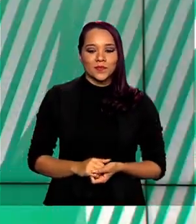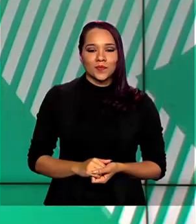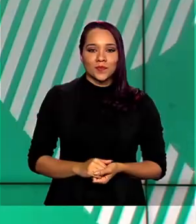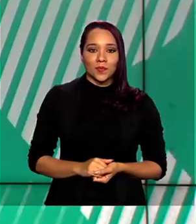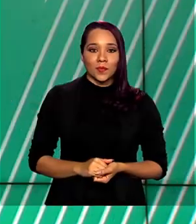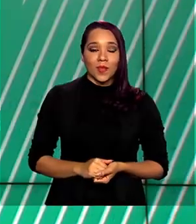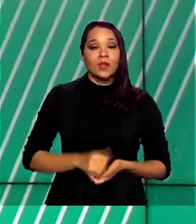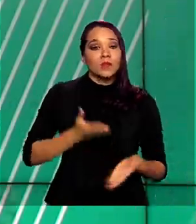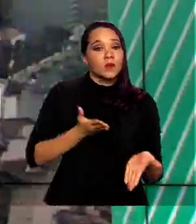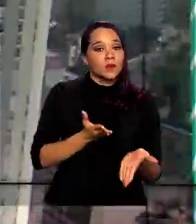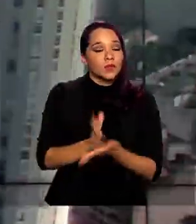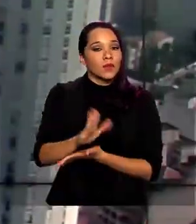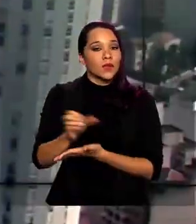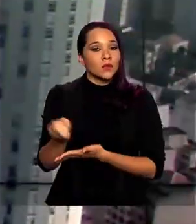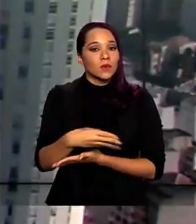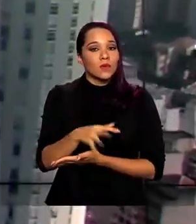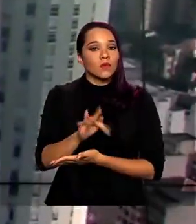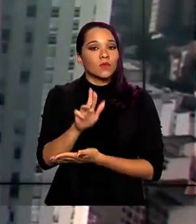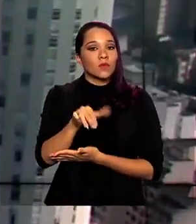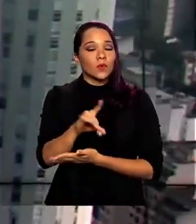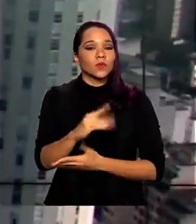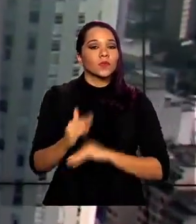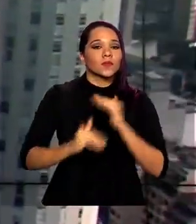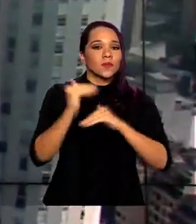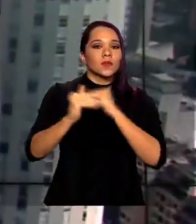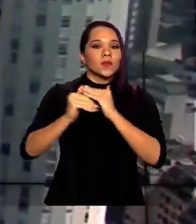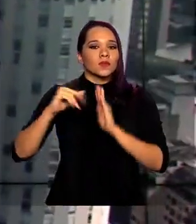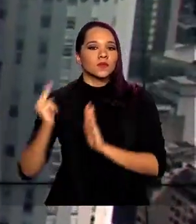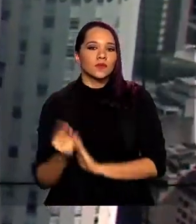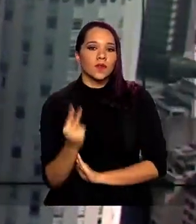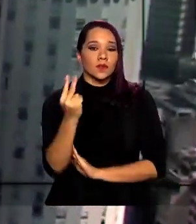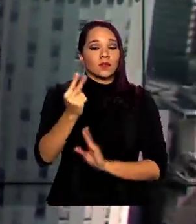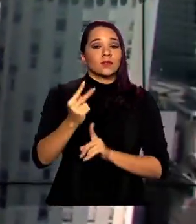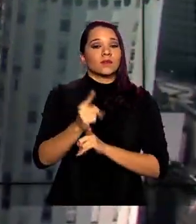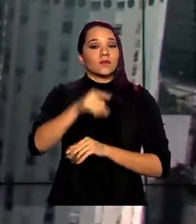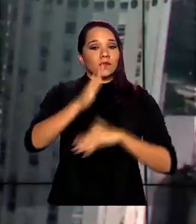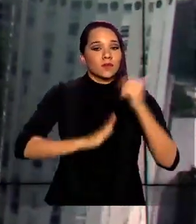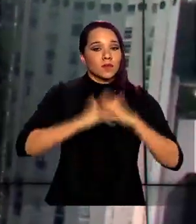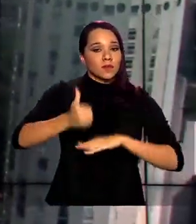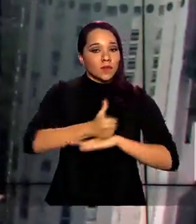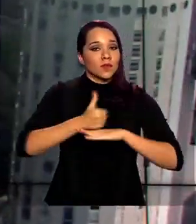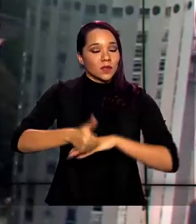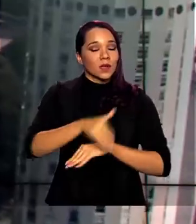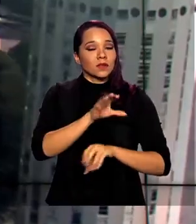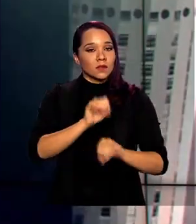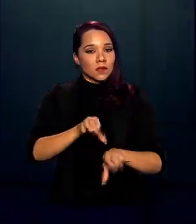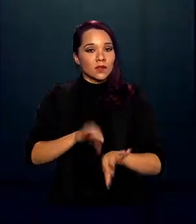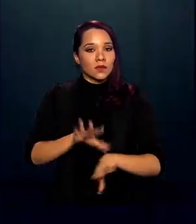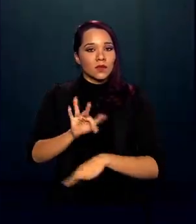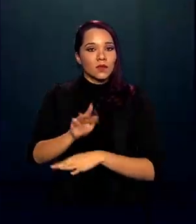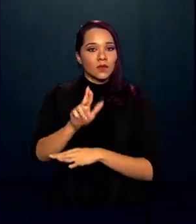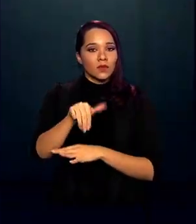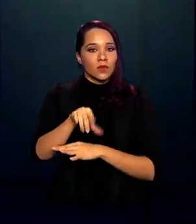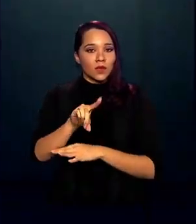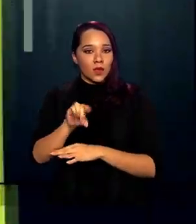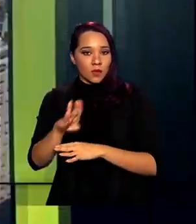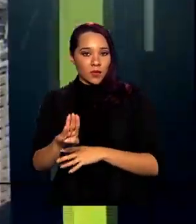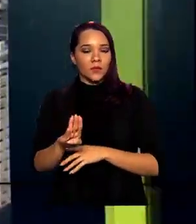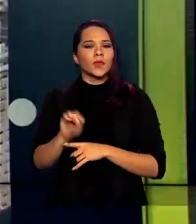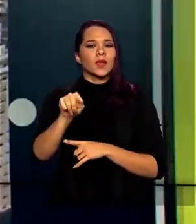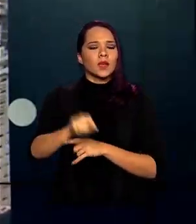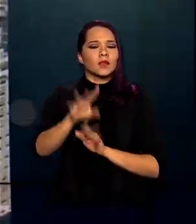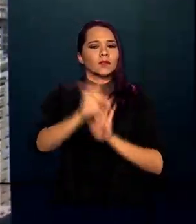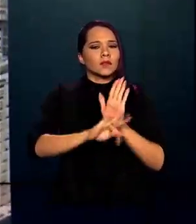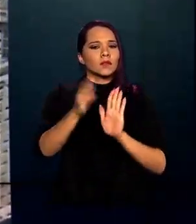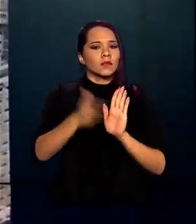Foi aprovado o novo Fundo de Desenvolvimento e Valorização dos Profissionais da Educação, o Fundeb. O texto da proposta,